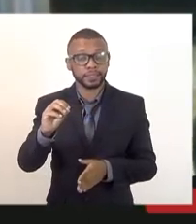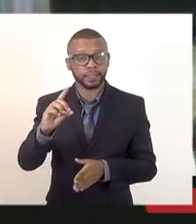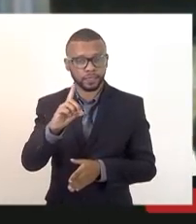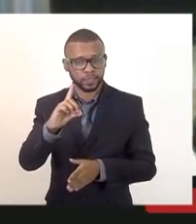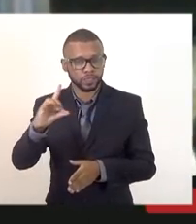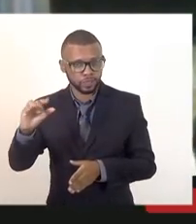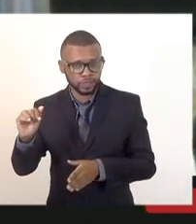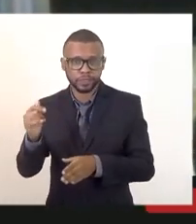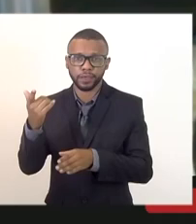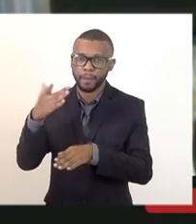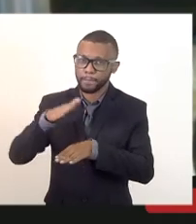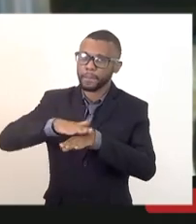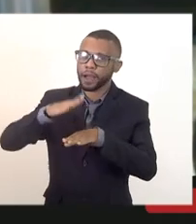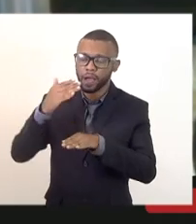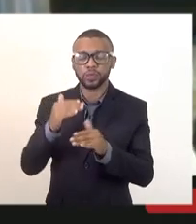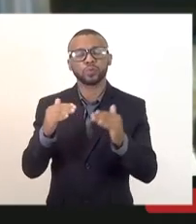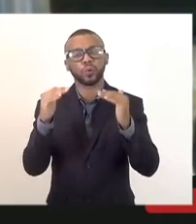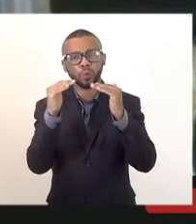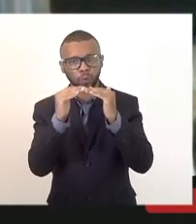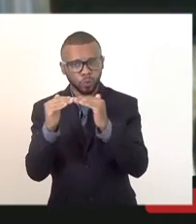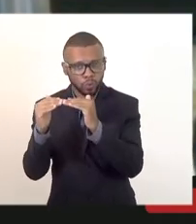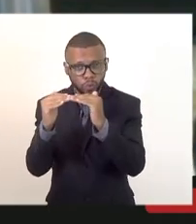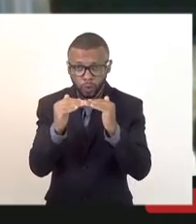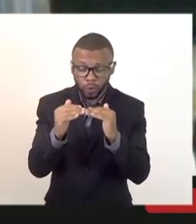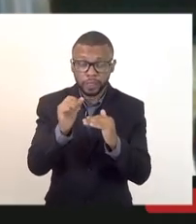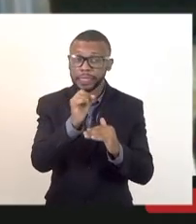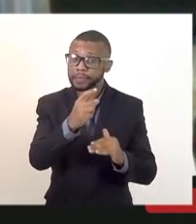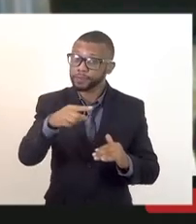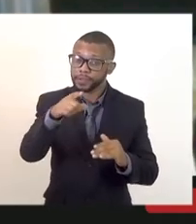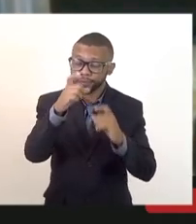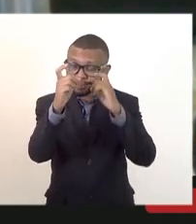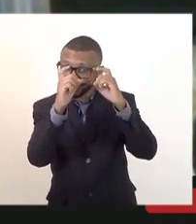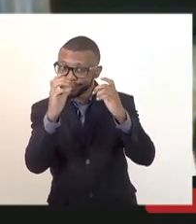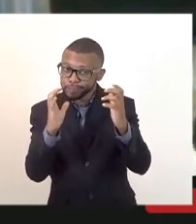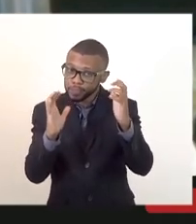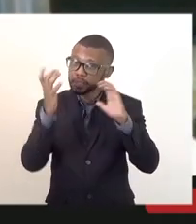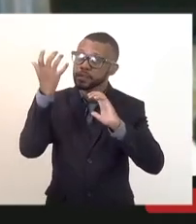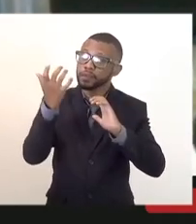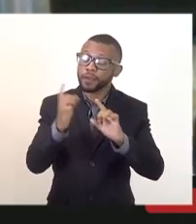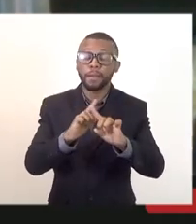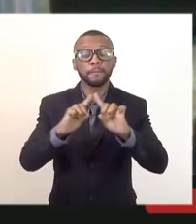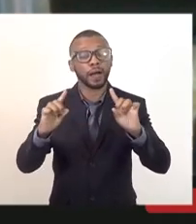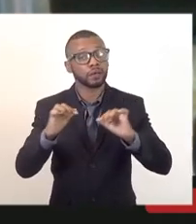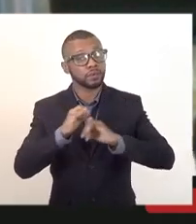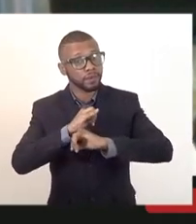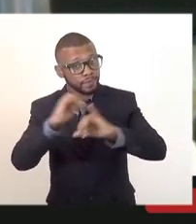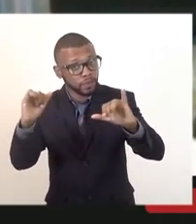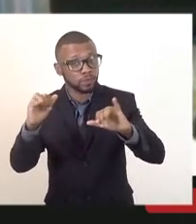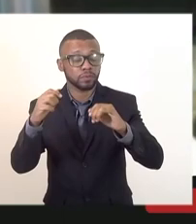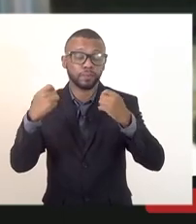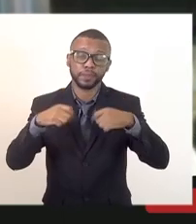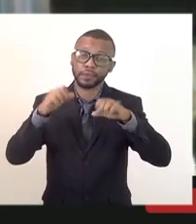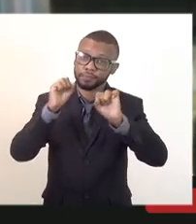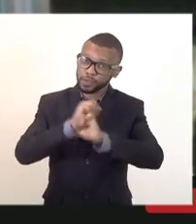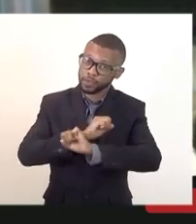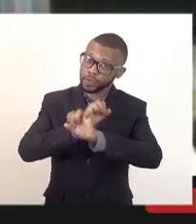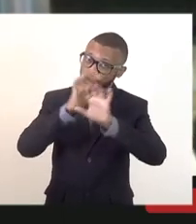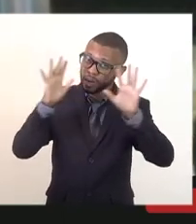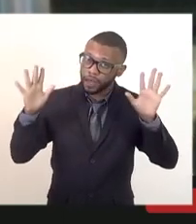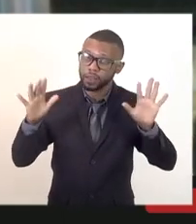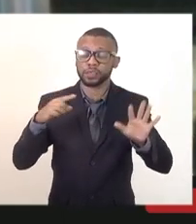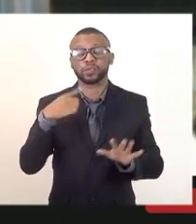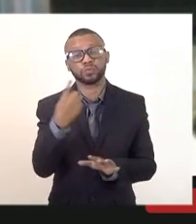eu concordo se for decidido agora gostaria de deixar registrado que nós temos sim a